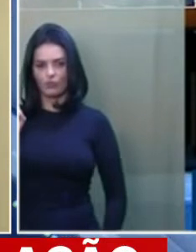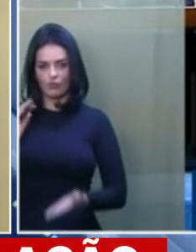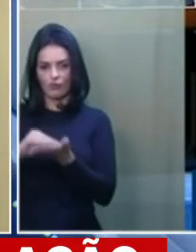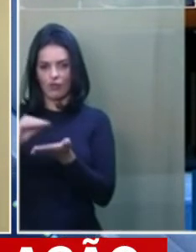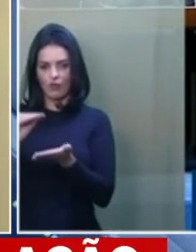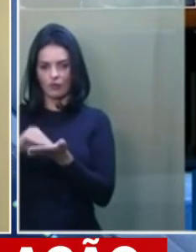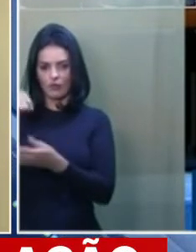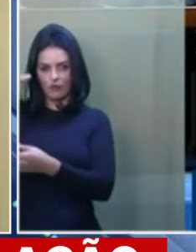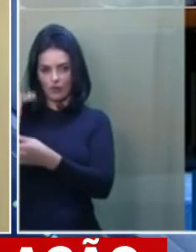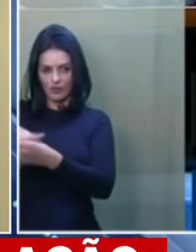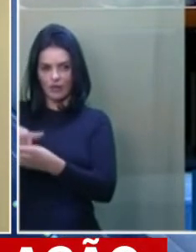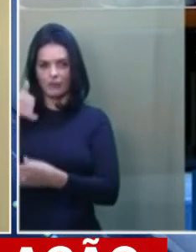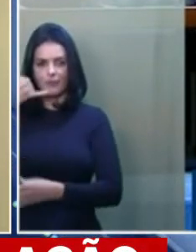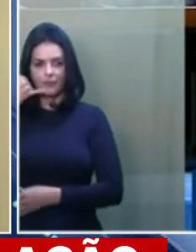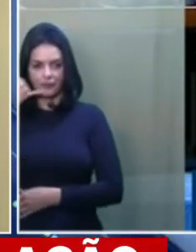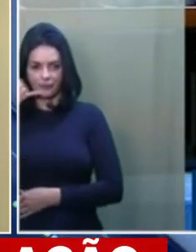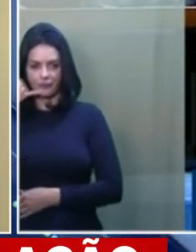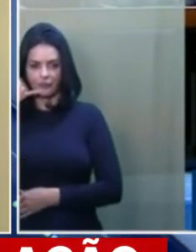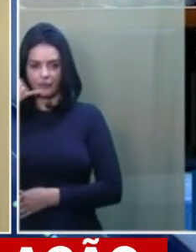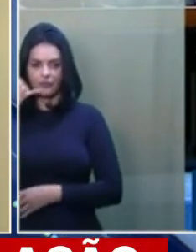uso eleitoral,